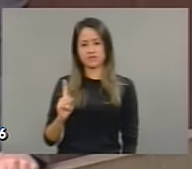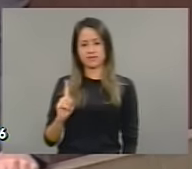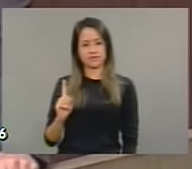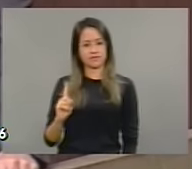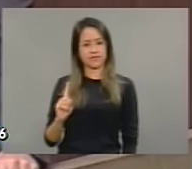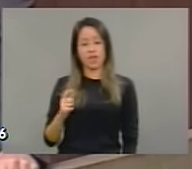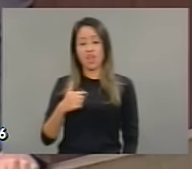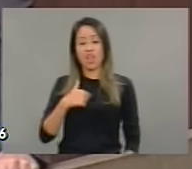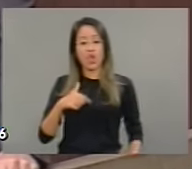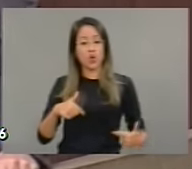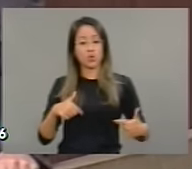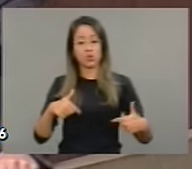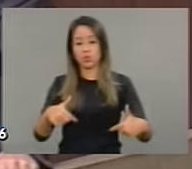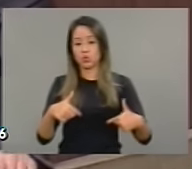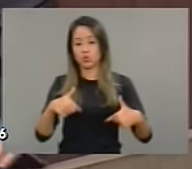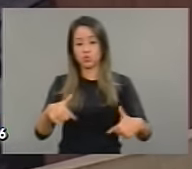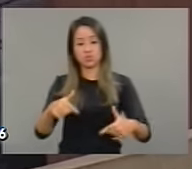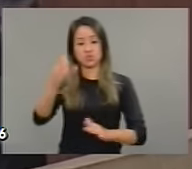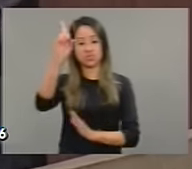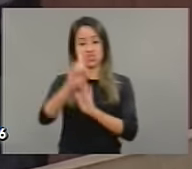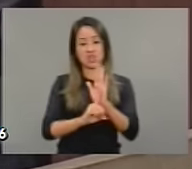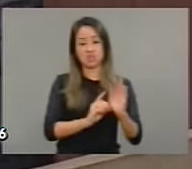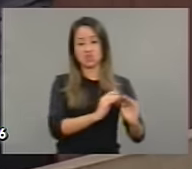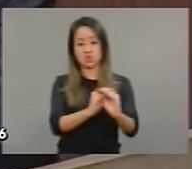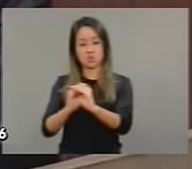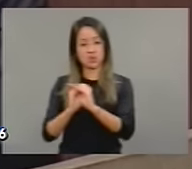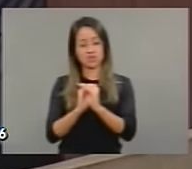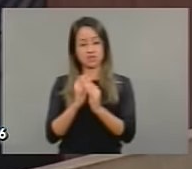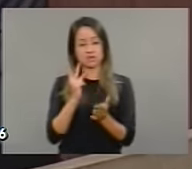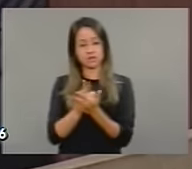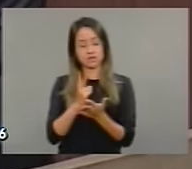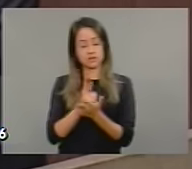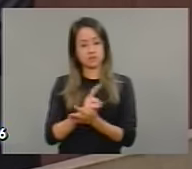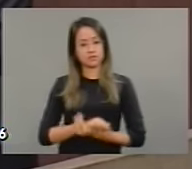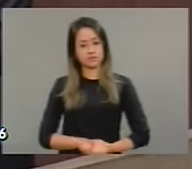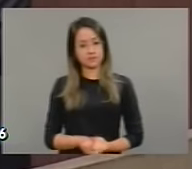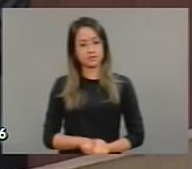dos direitos. Hoje, o jornal O Povo, no seu editorial,